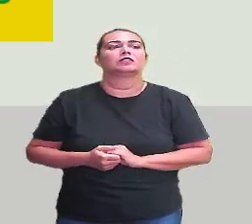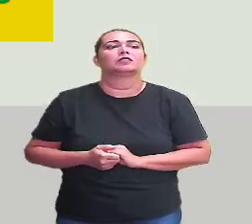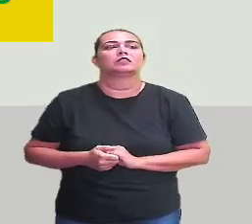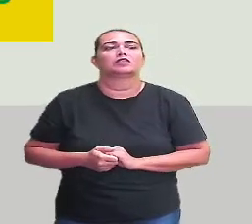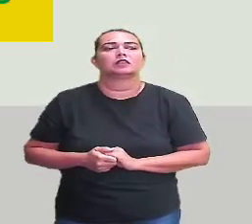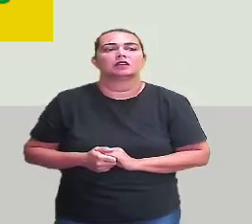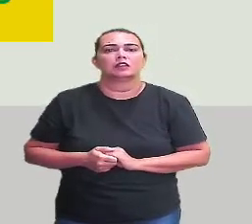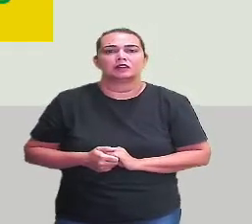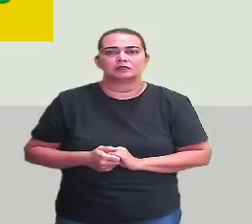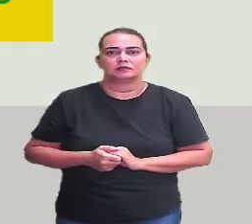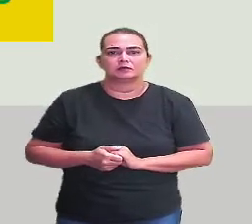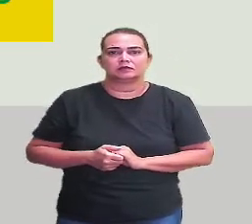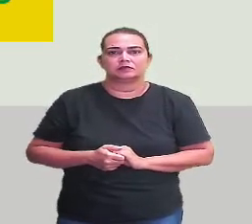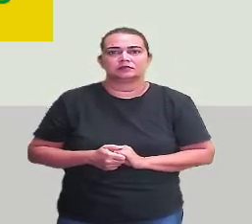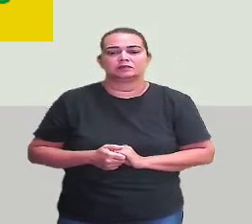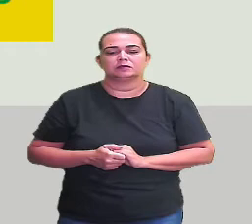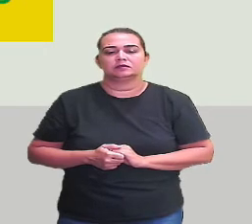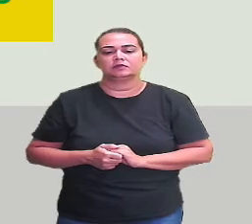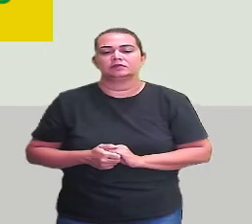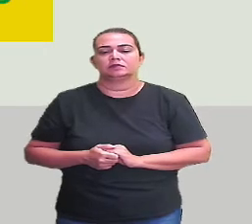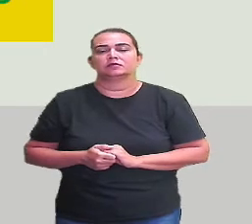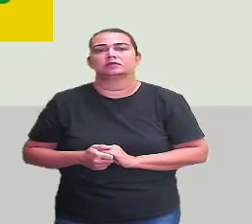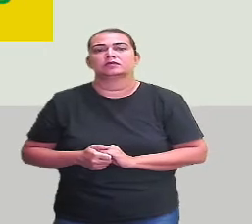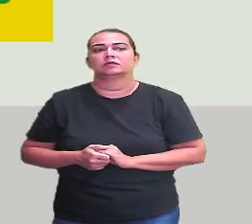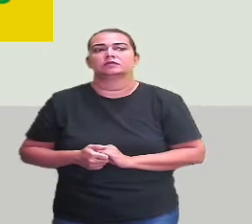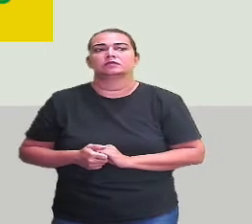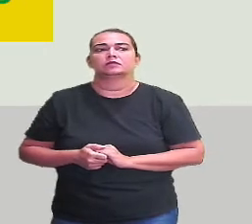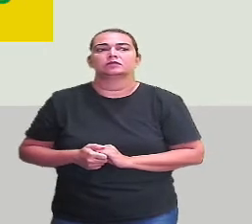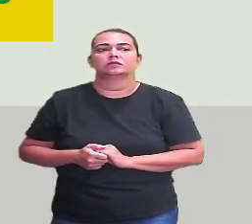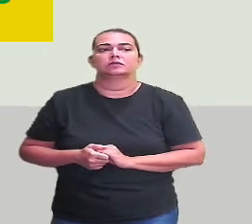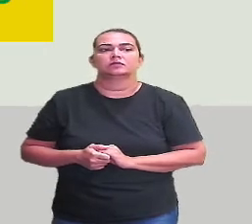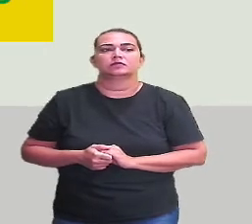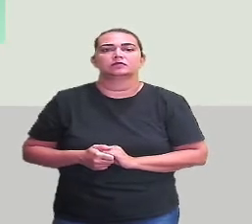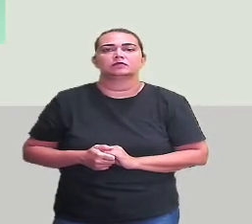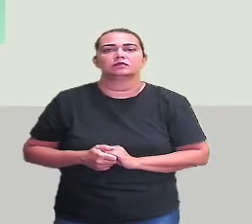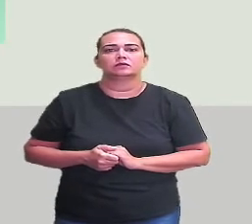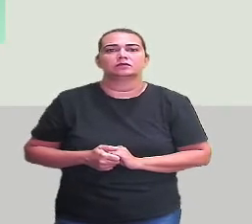Perfeito! Vamos lá! SEGUINDO, SEGUINDO, SEGUINDO!